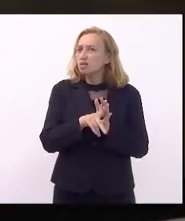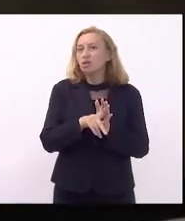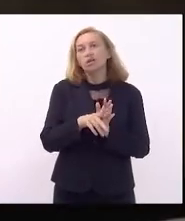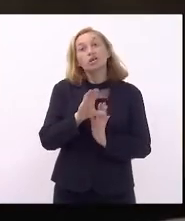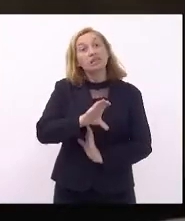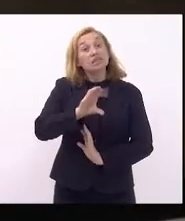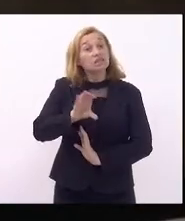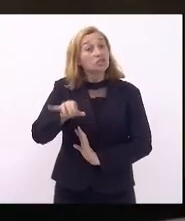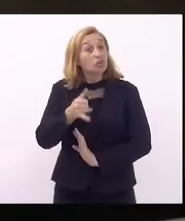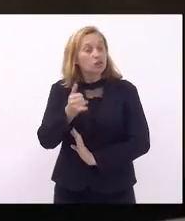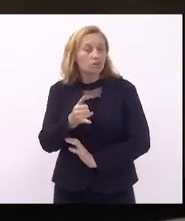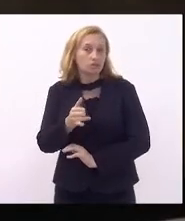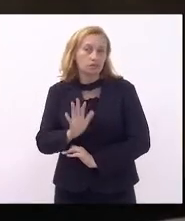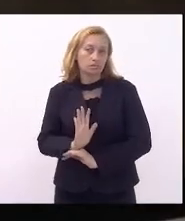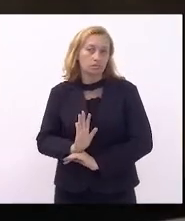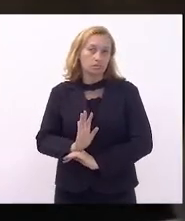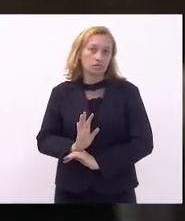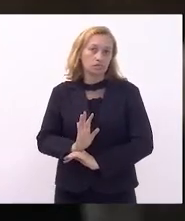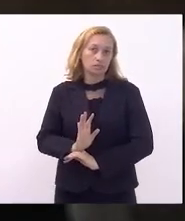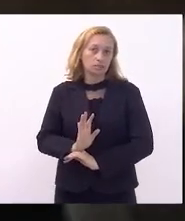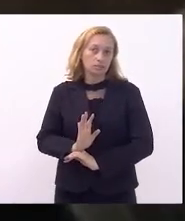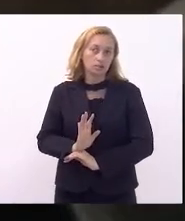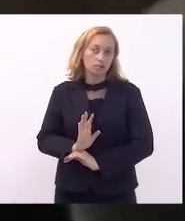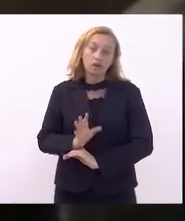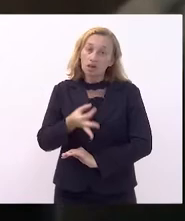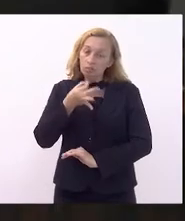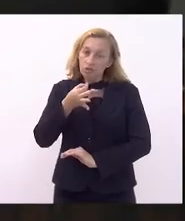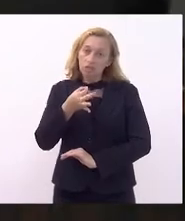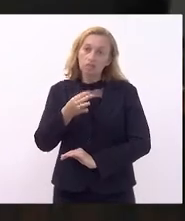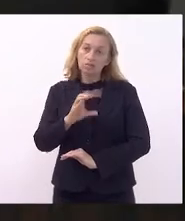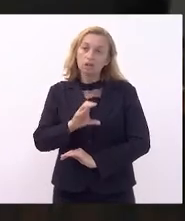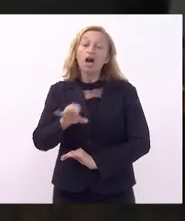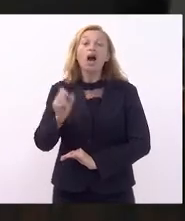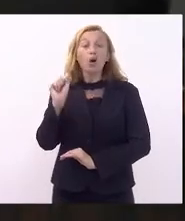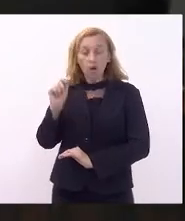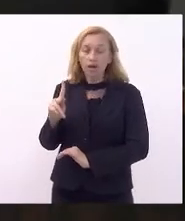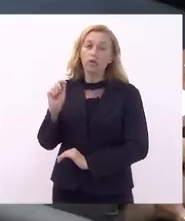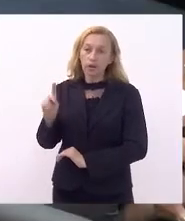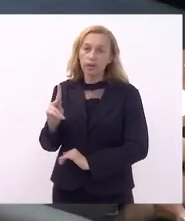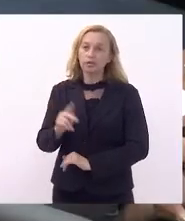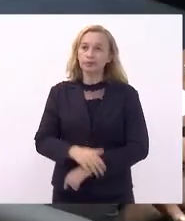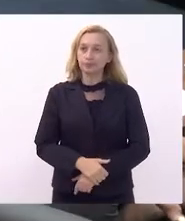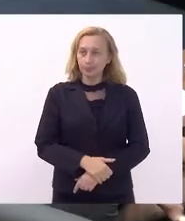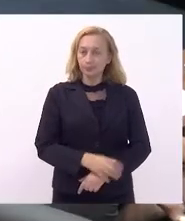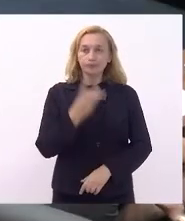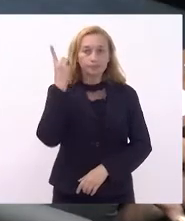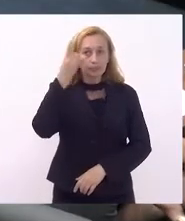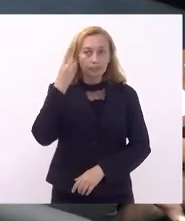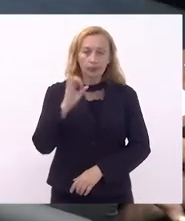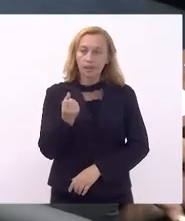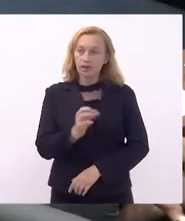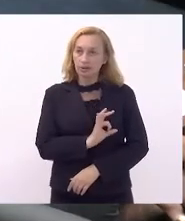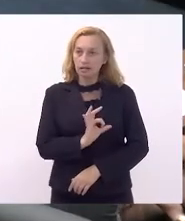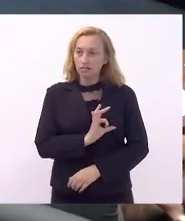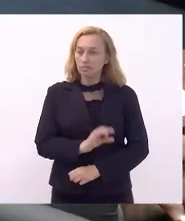da CCJ. É o parecer da CCJ. Deputada Marta Rocha.